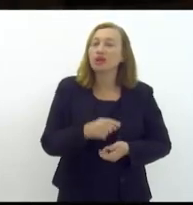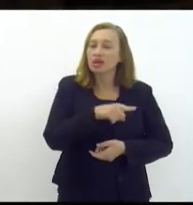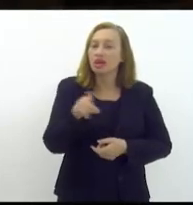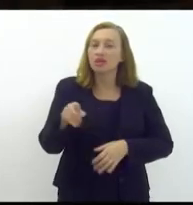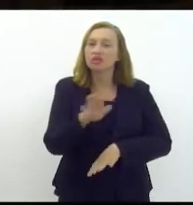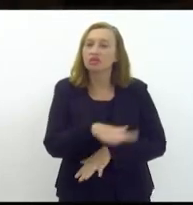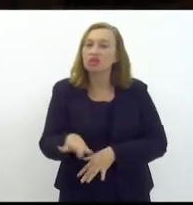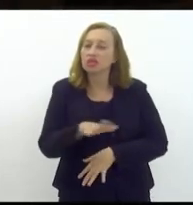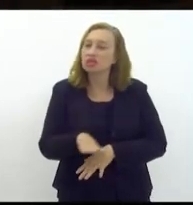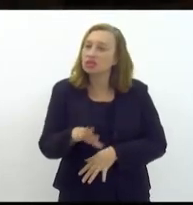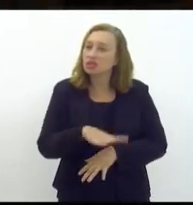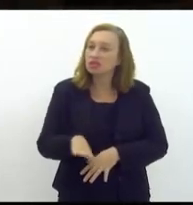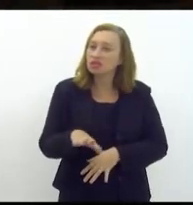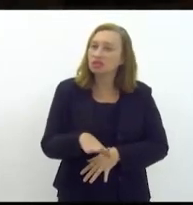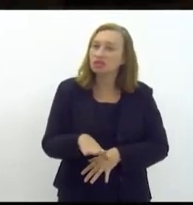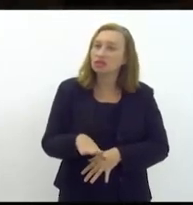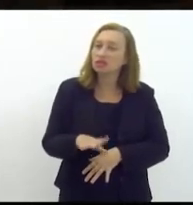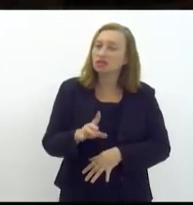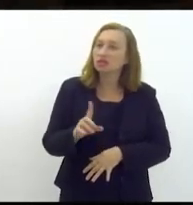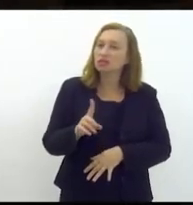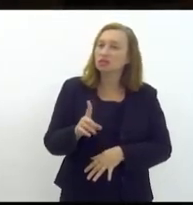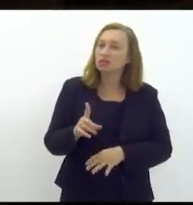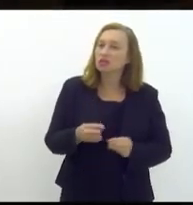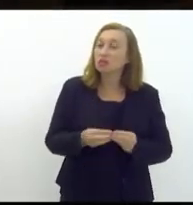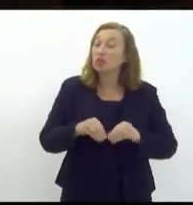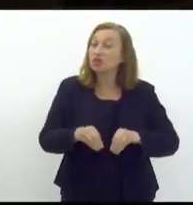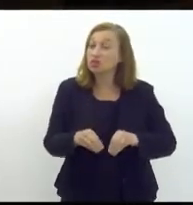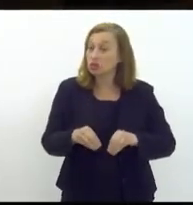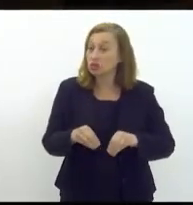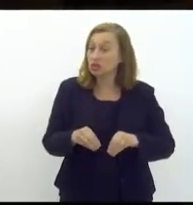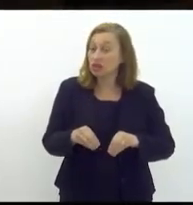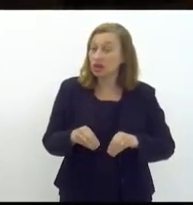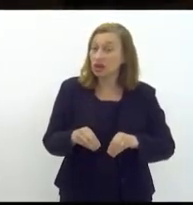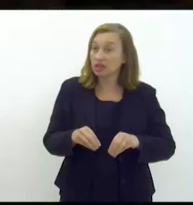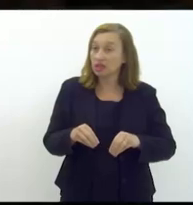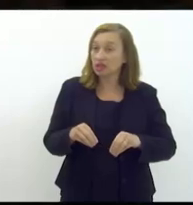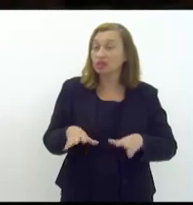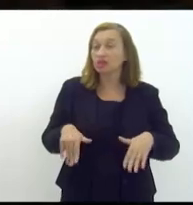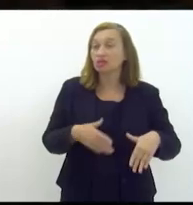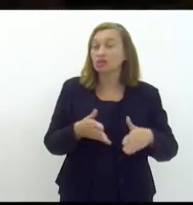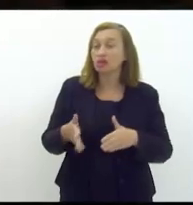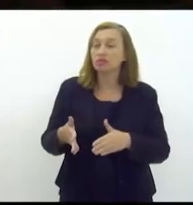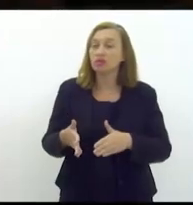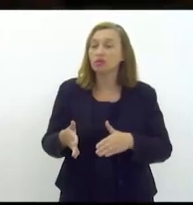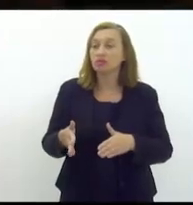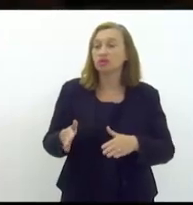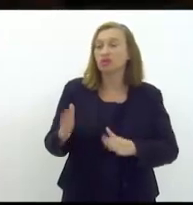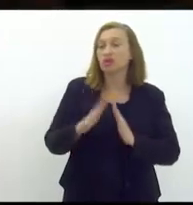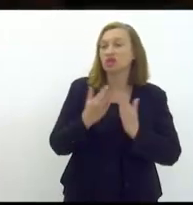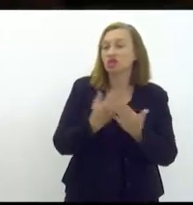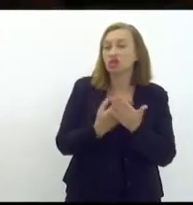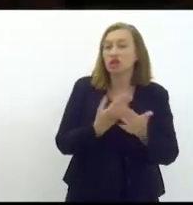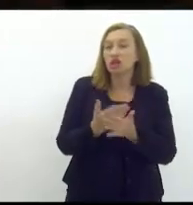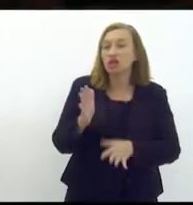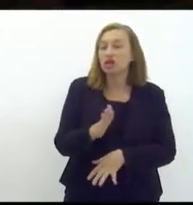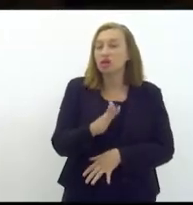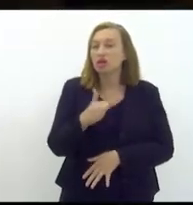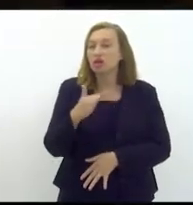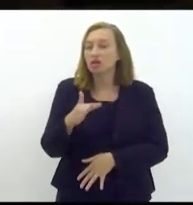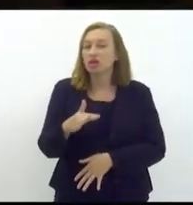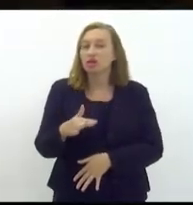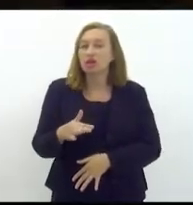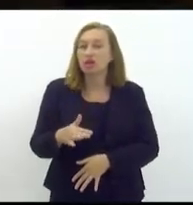crianças não sejam vitimadas no caminho da escola e assassinadas por uma lógica perversa de